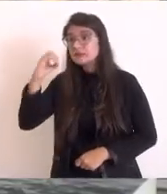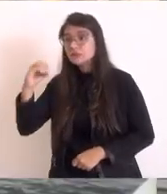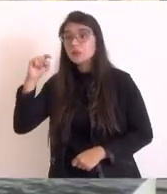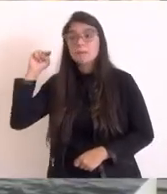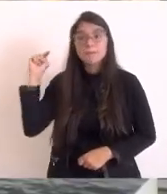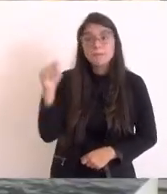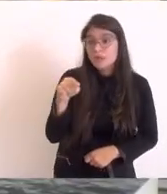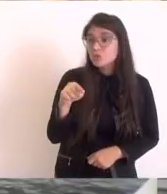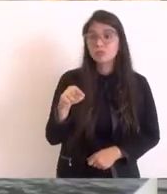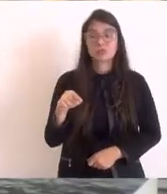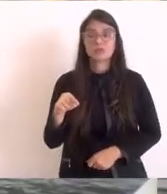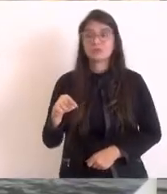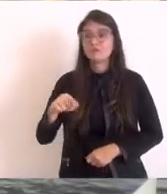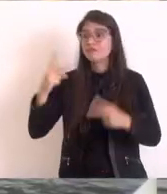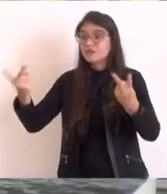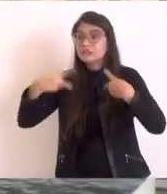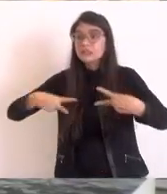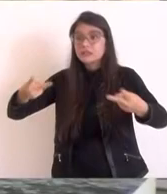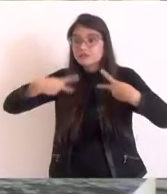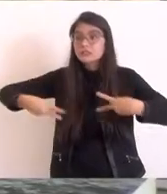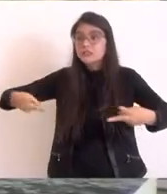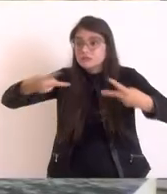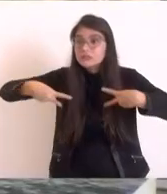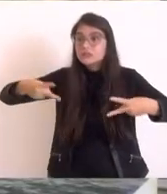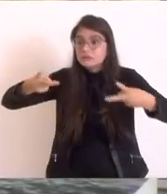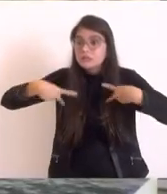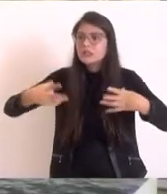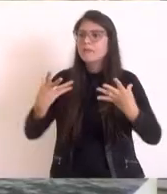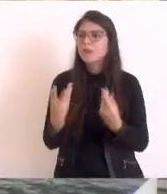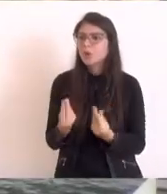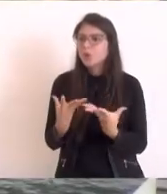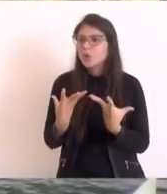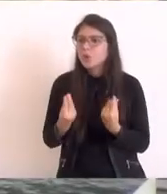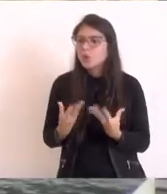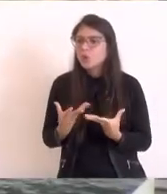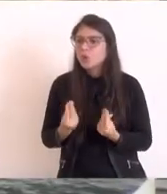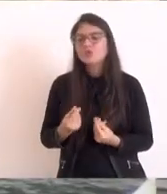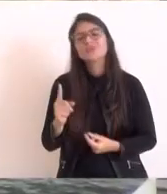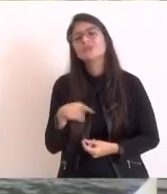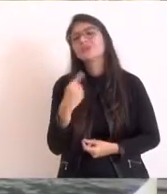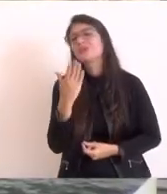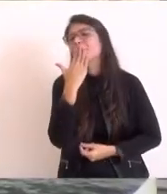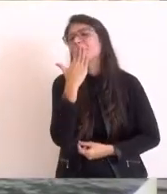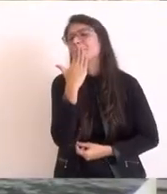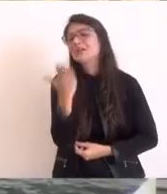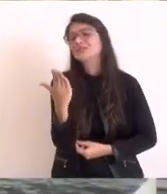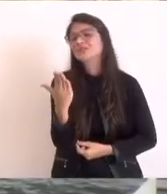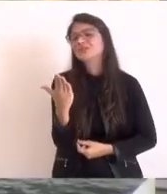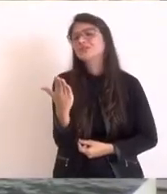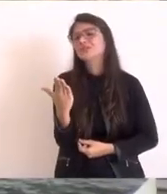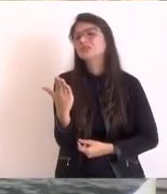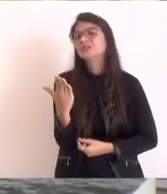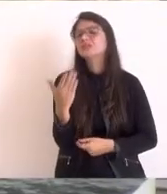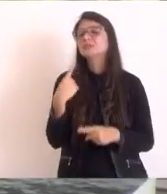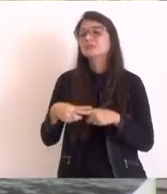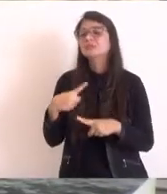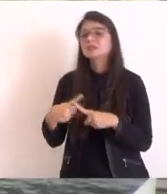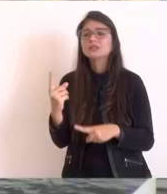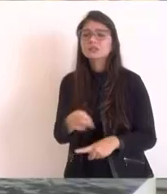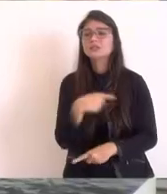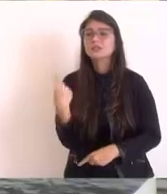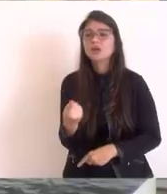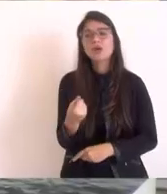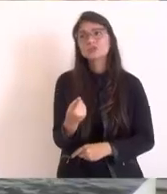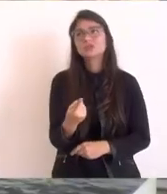nós temos um gargalo, deputado, e aí a gente vem pedir. A gente está dando para o nosso Estado e para o nosso